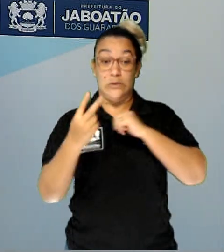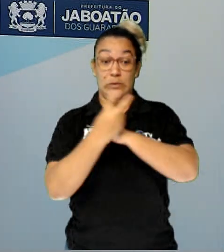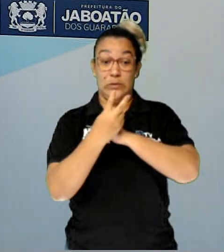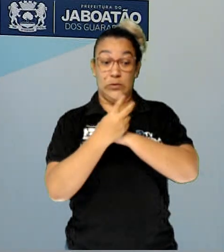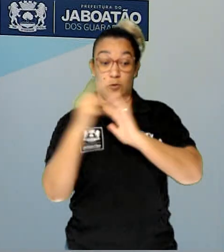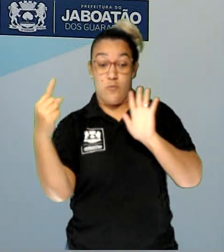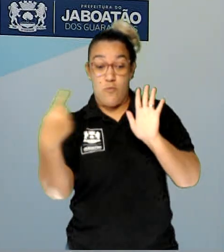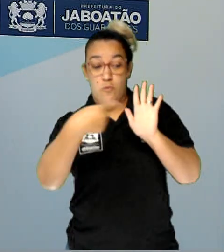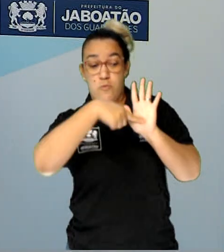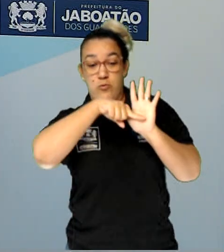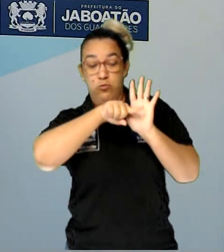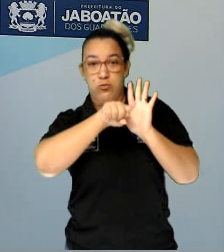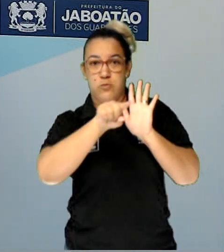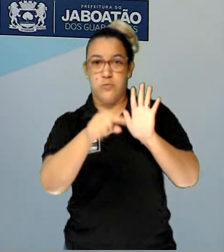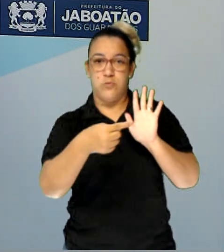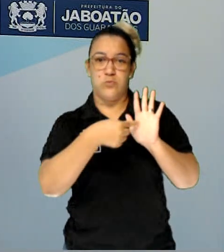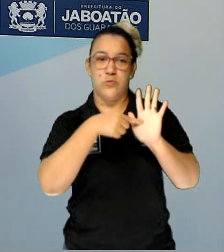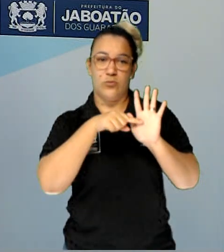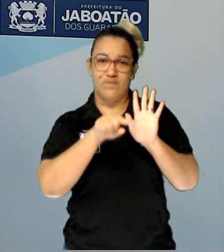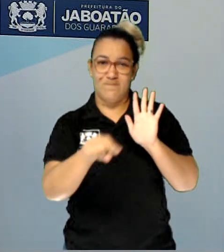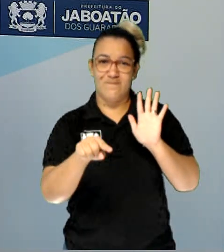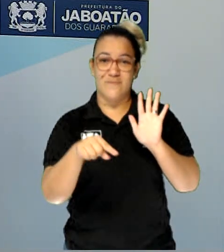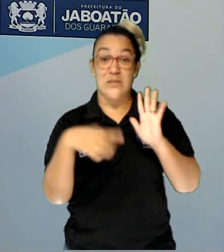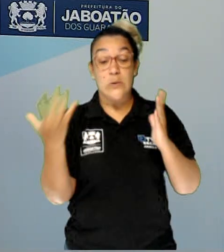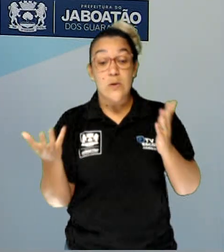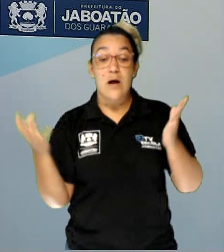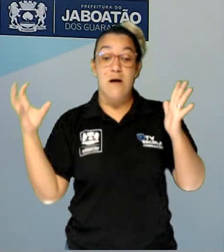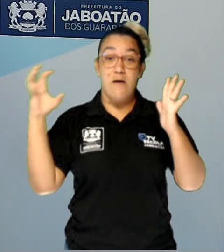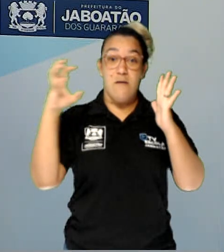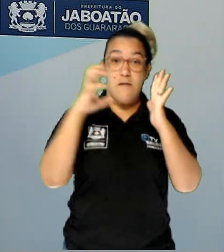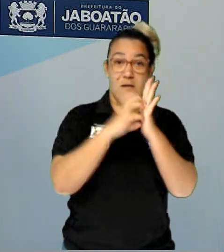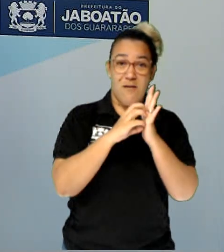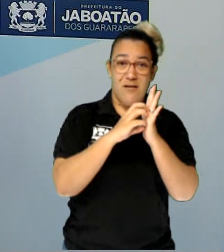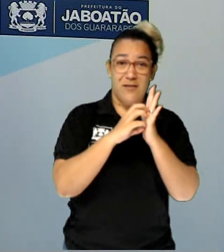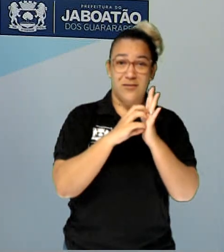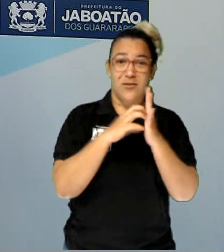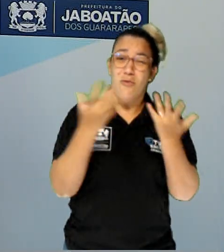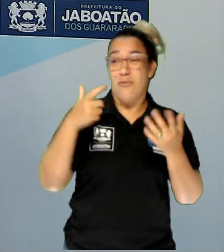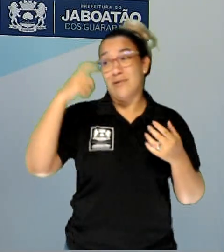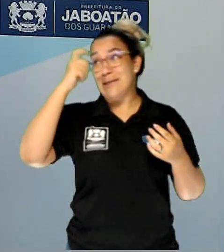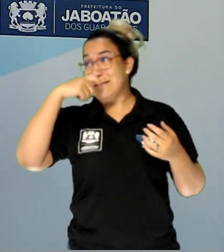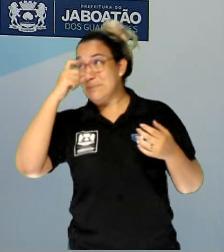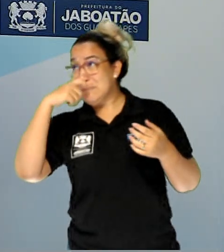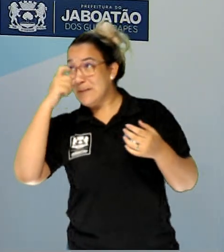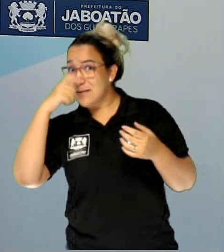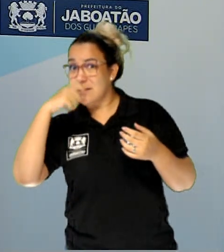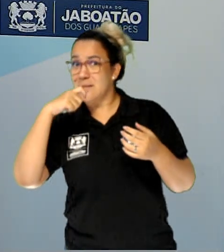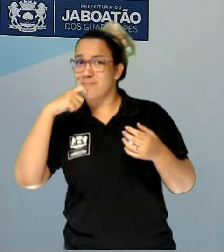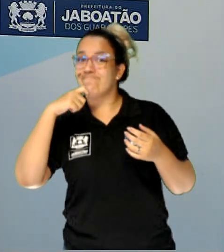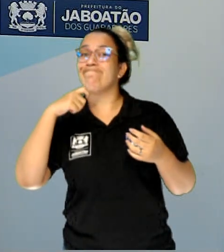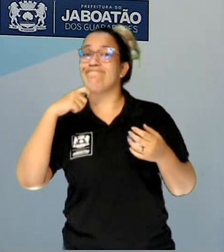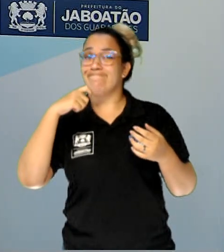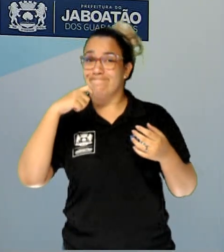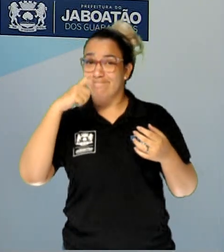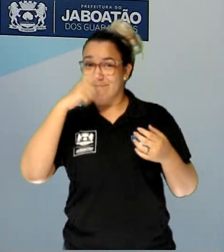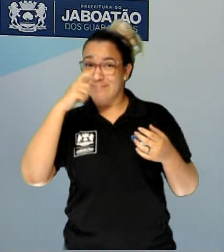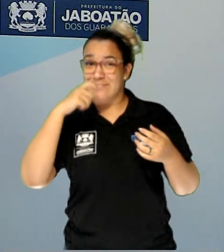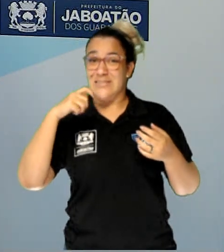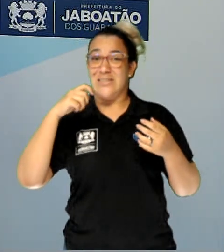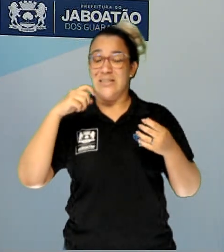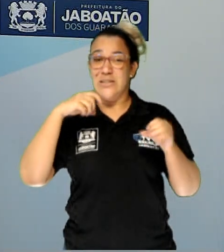o nosso corpo contra doenças. Então, se você ficou gripado, por exemplo, você vai ter lá células